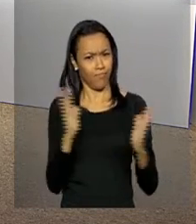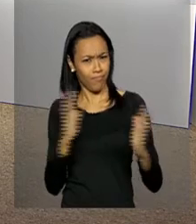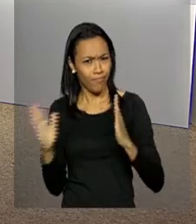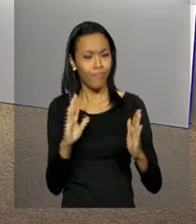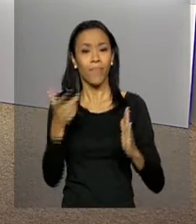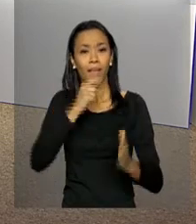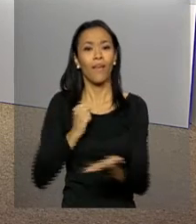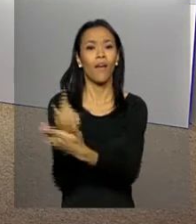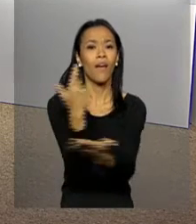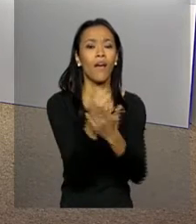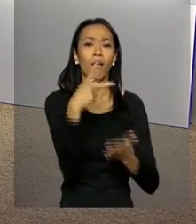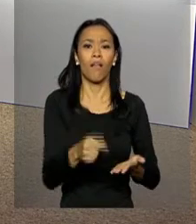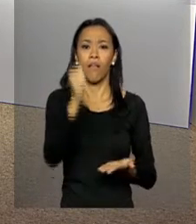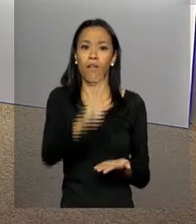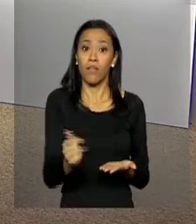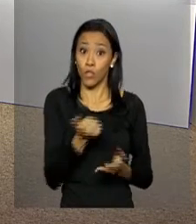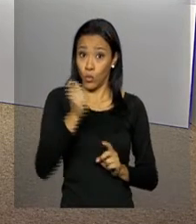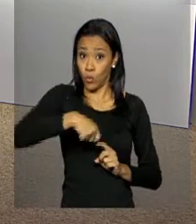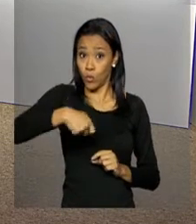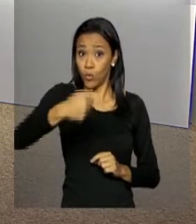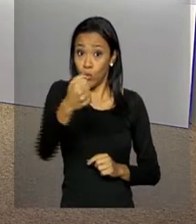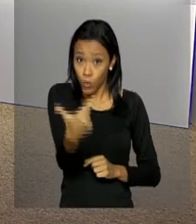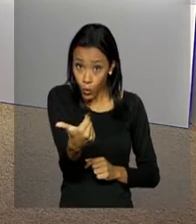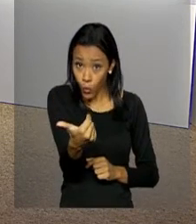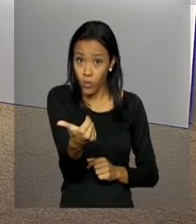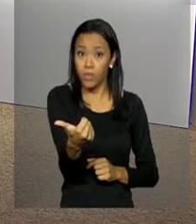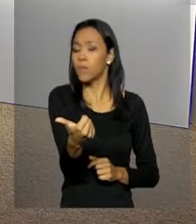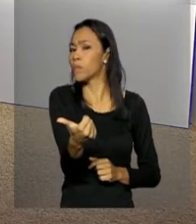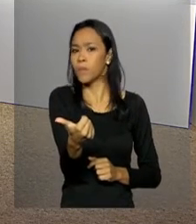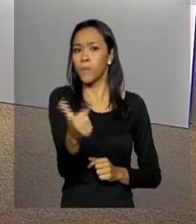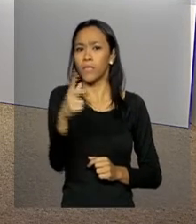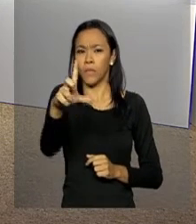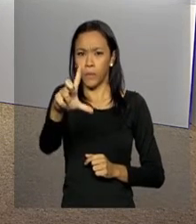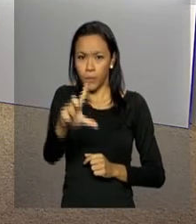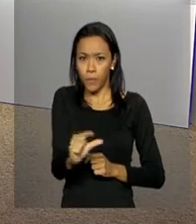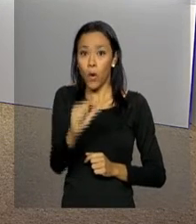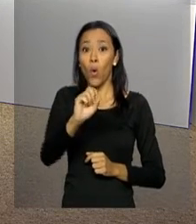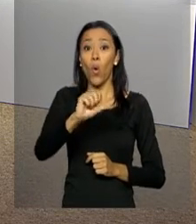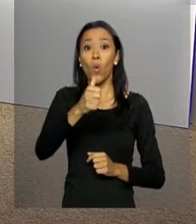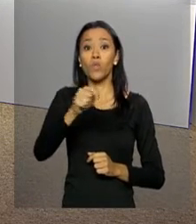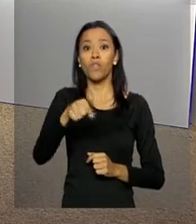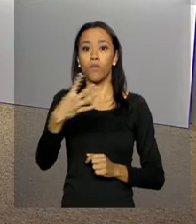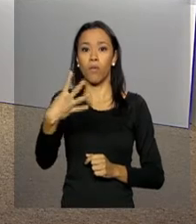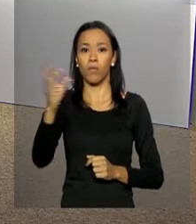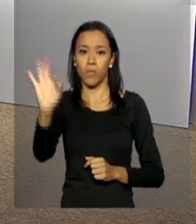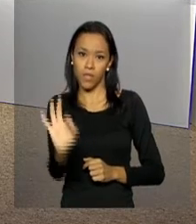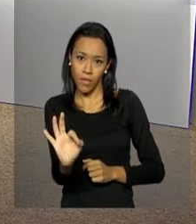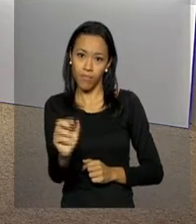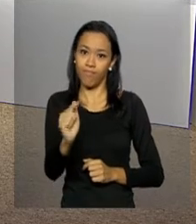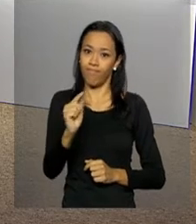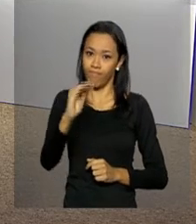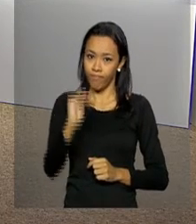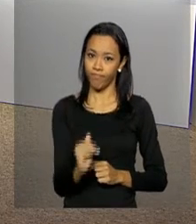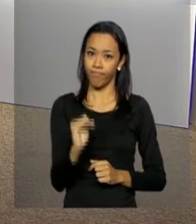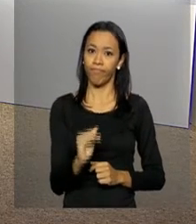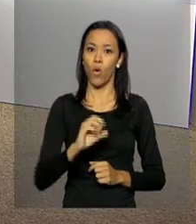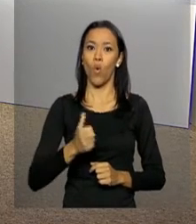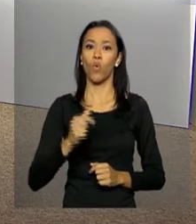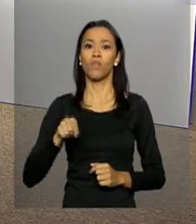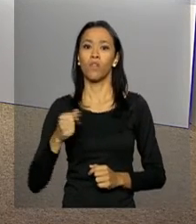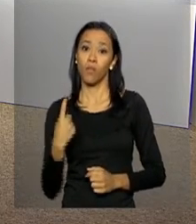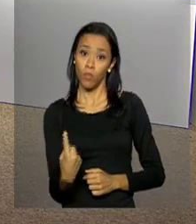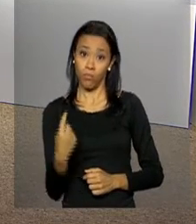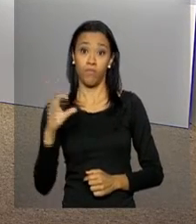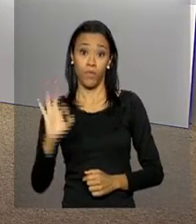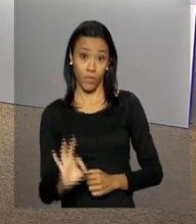consumidores brasileiros para os 12 meses seguintes recuou de 11,4% para 11,1